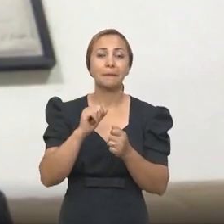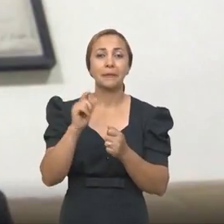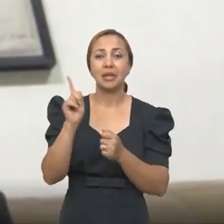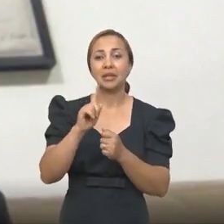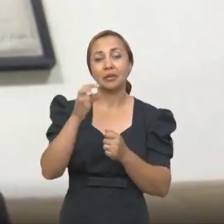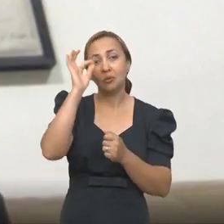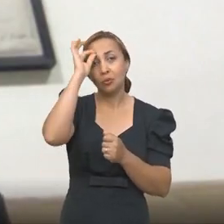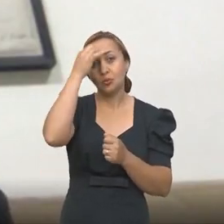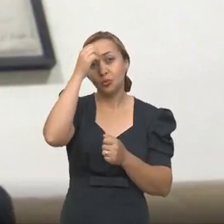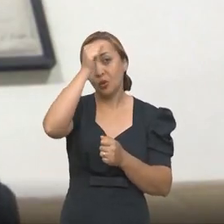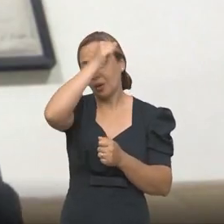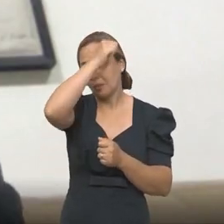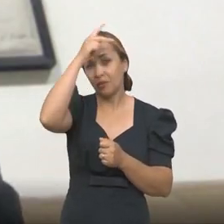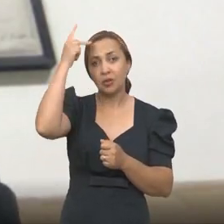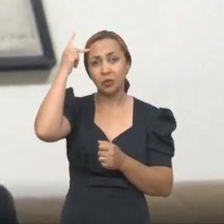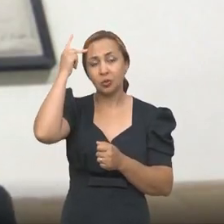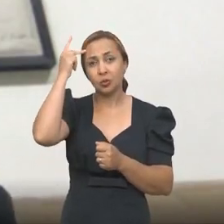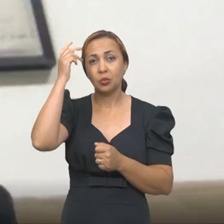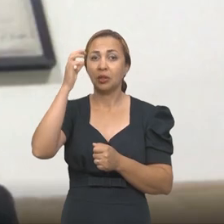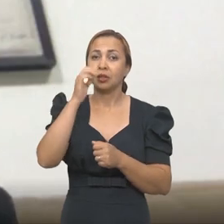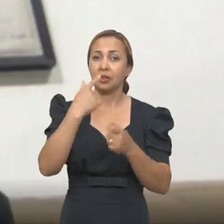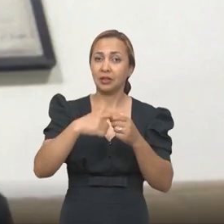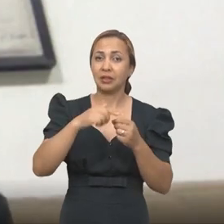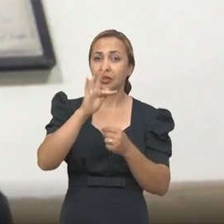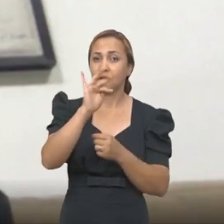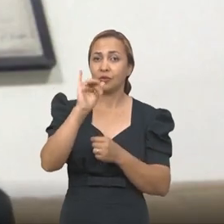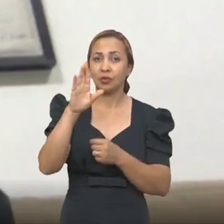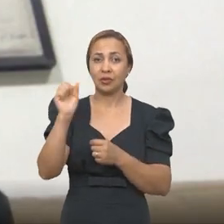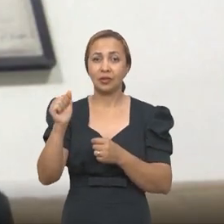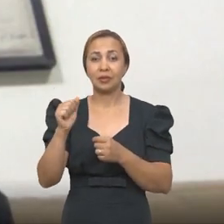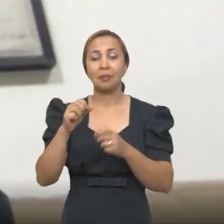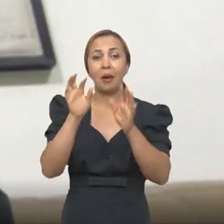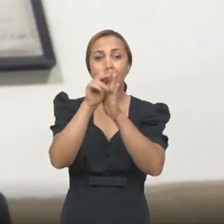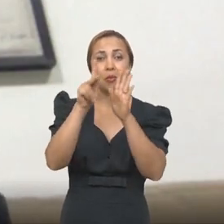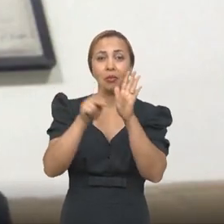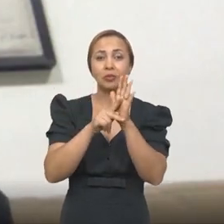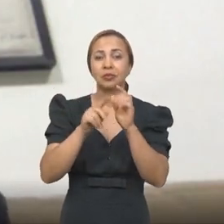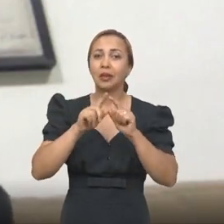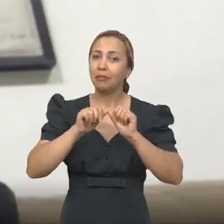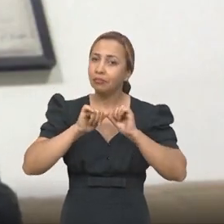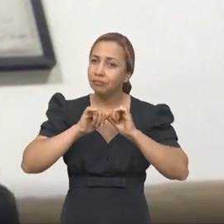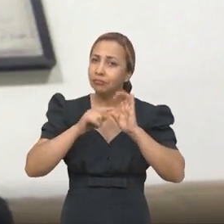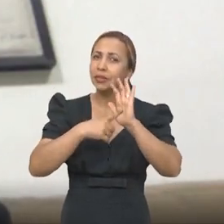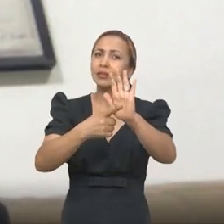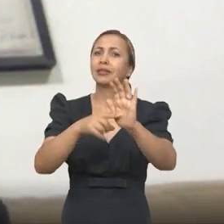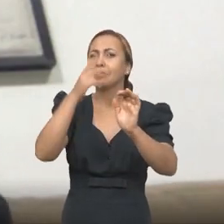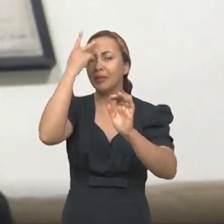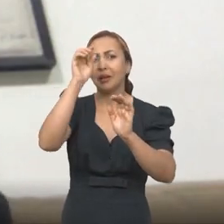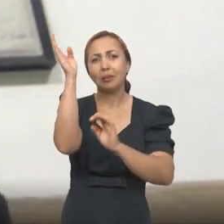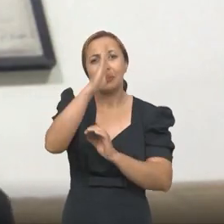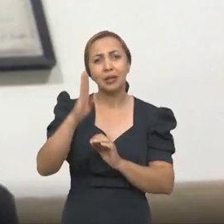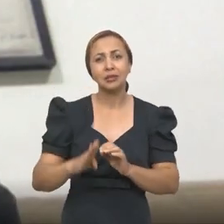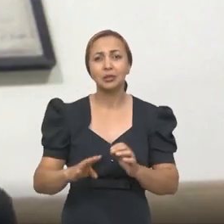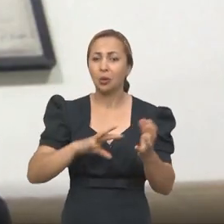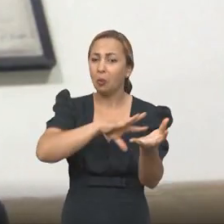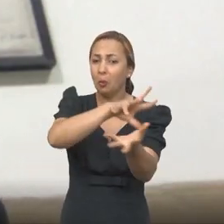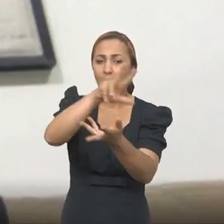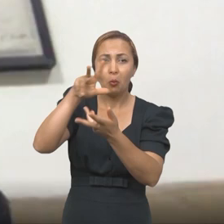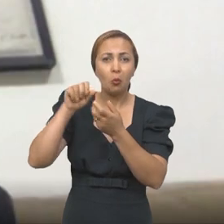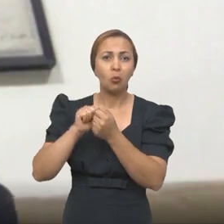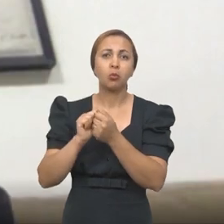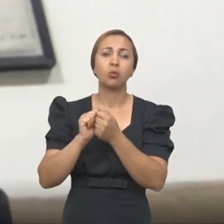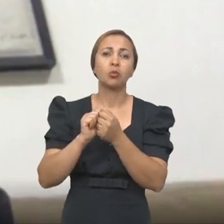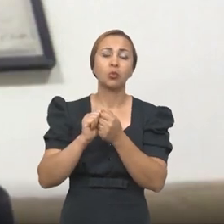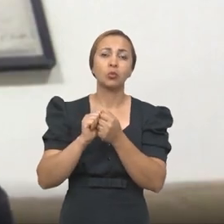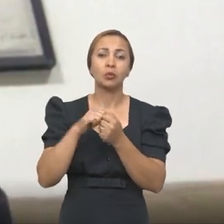que não só a prefeitura de Tiveira de Santana, mas esse é um projeto que mostra para todo o Brasil, não só para o Brasil, mas